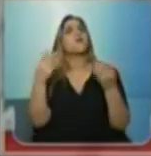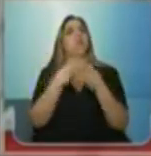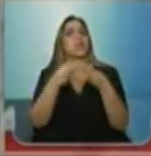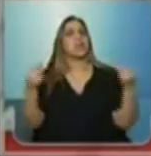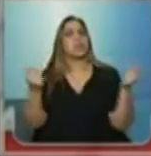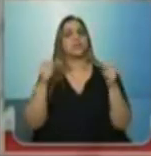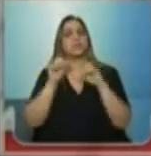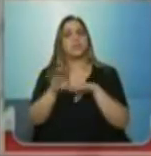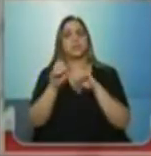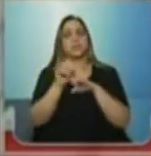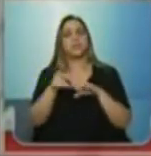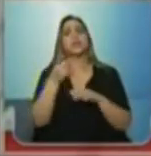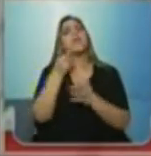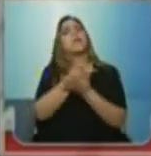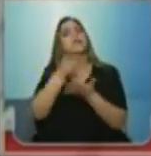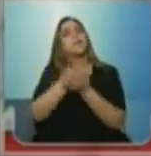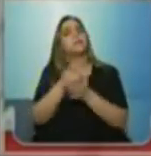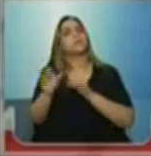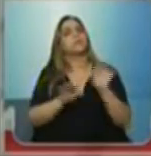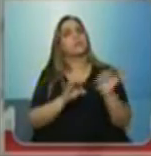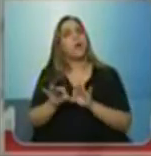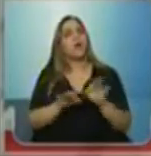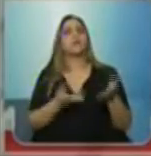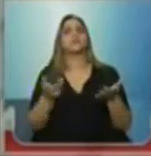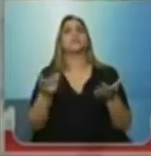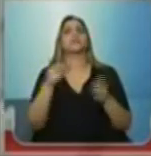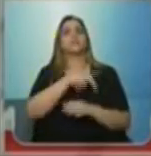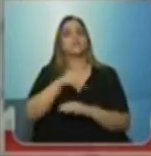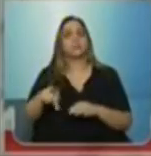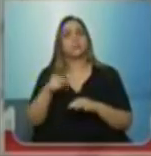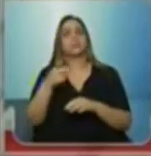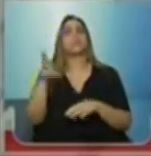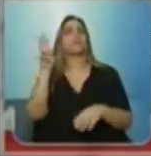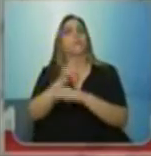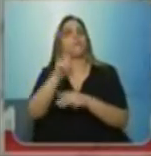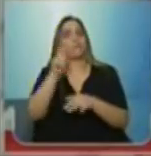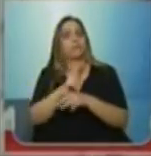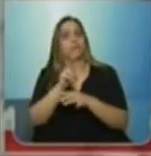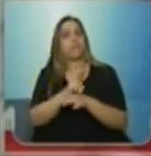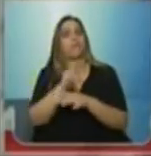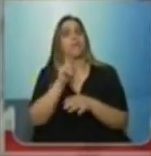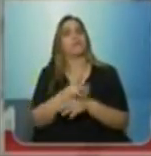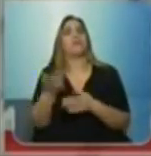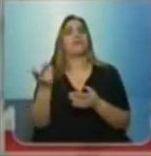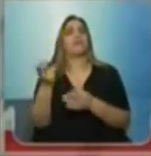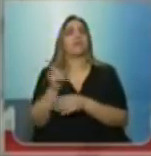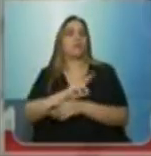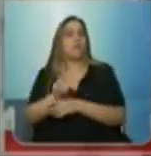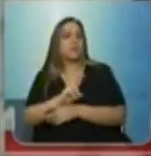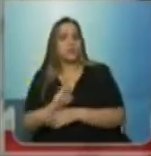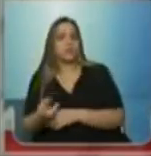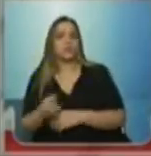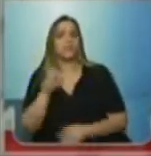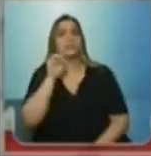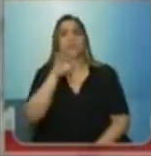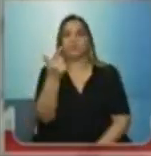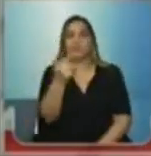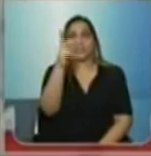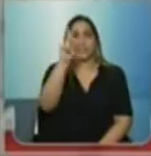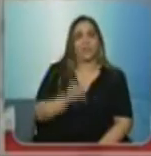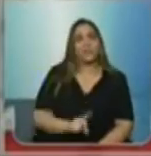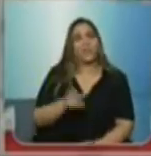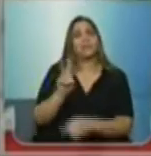mantém professores, coordenadores, diretores e supervisores. Mas isso é óbvio, que se não tiver nem diretor, nem